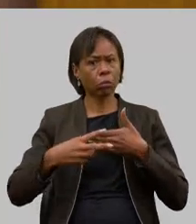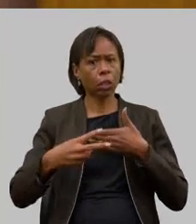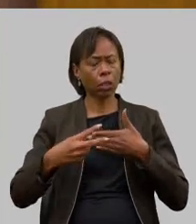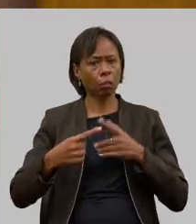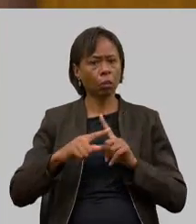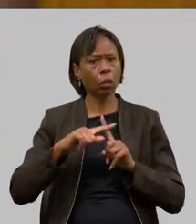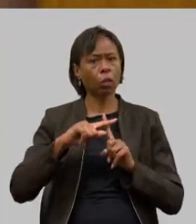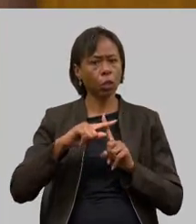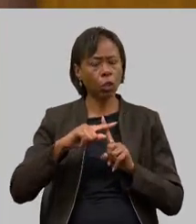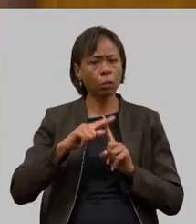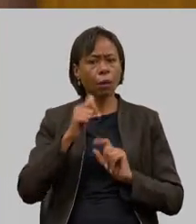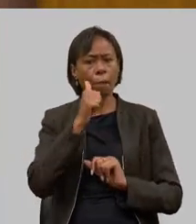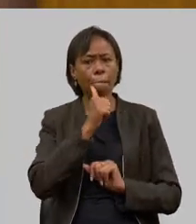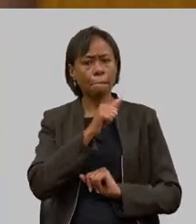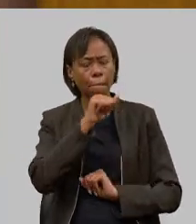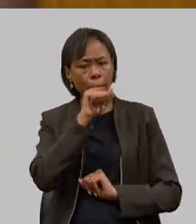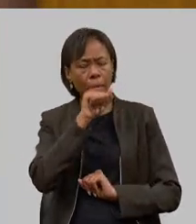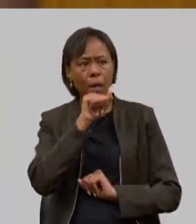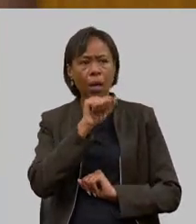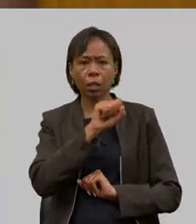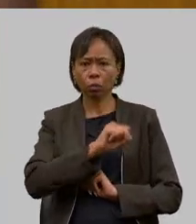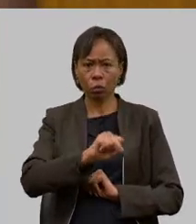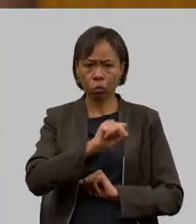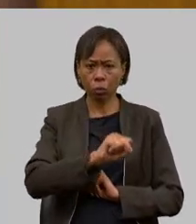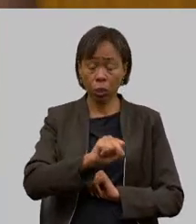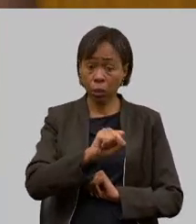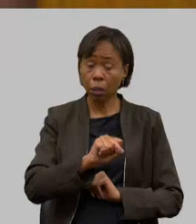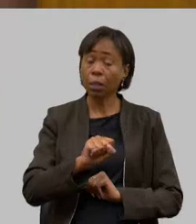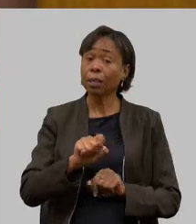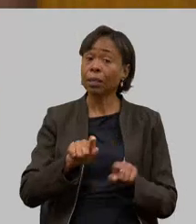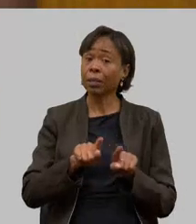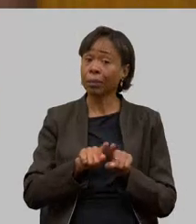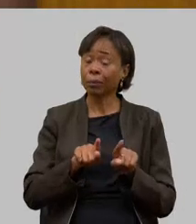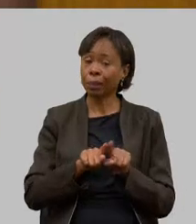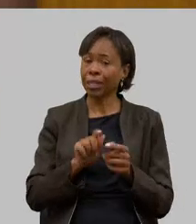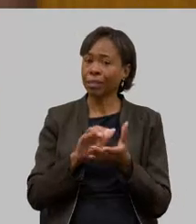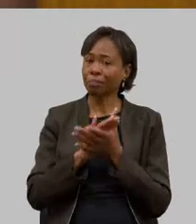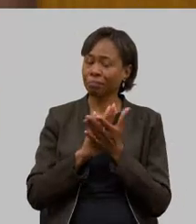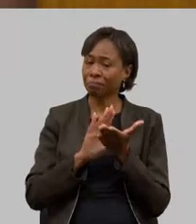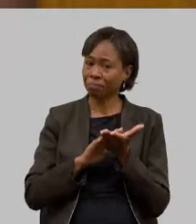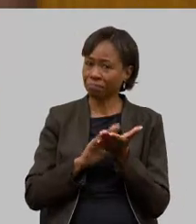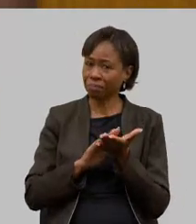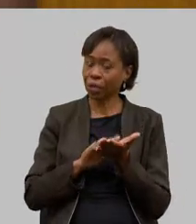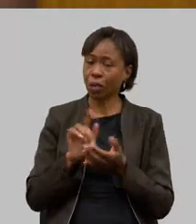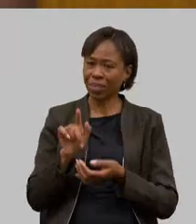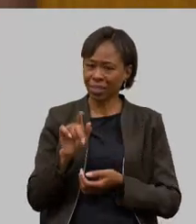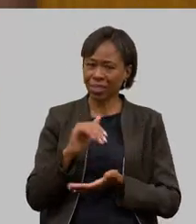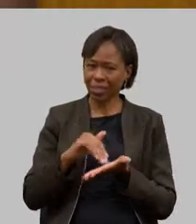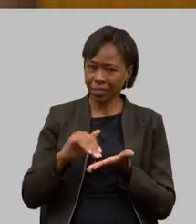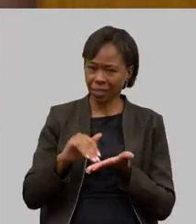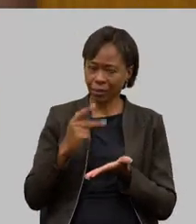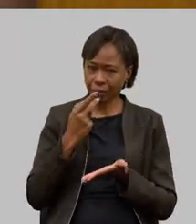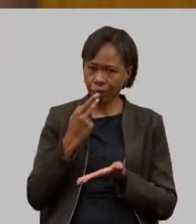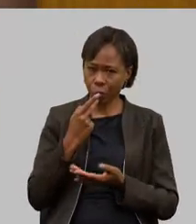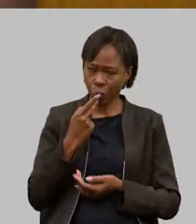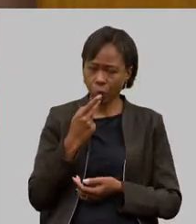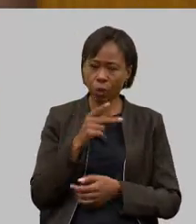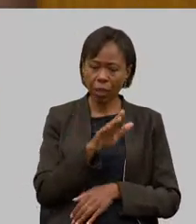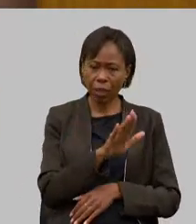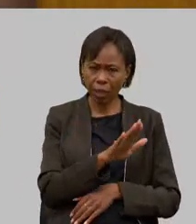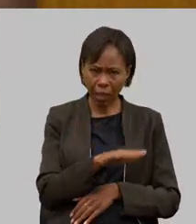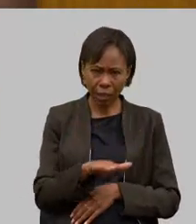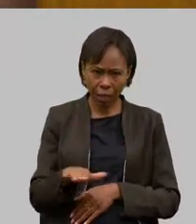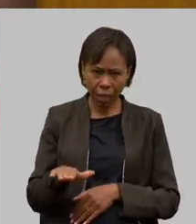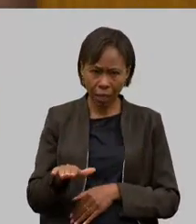mães solteiras e também elogiar quando o secretário mencionou sobre a criança que teve o